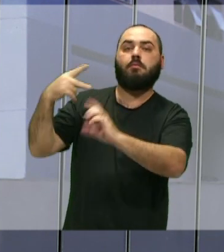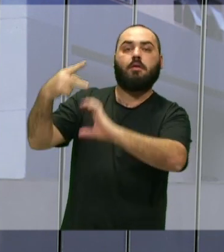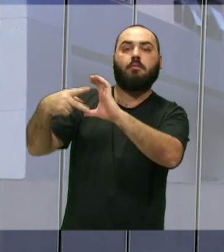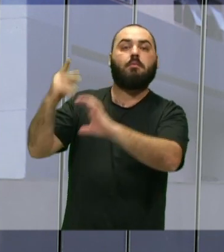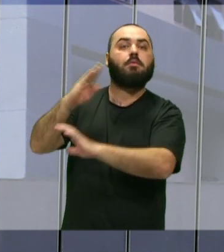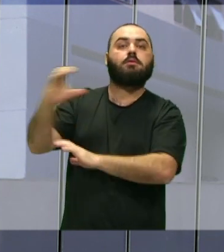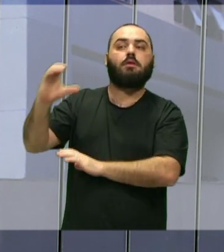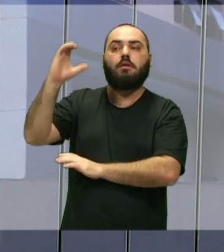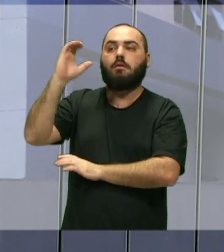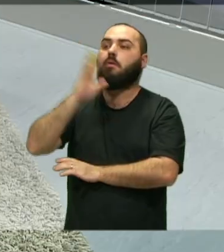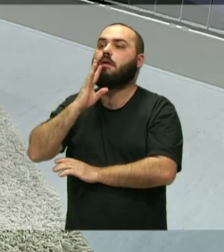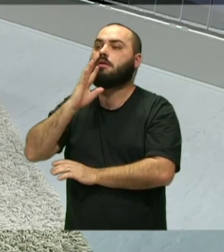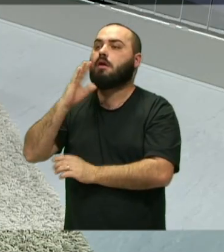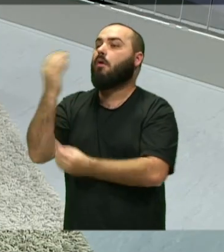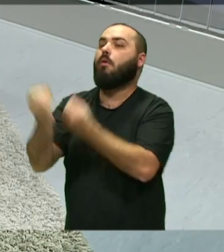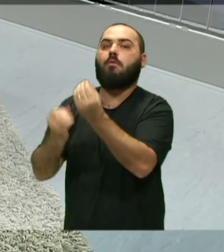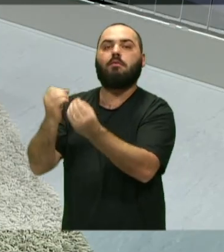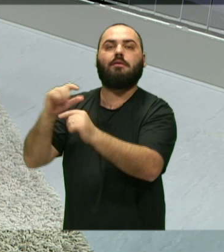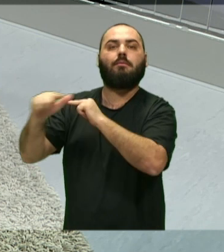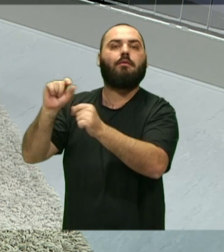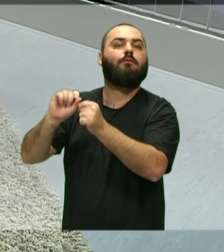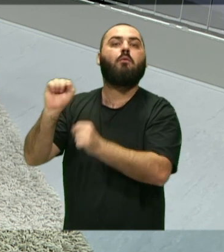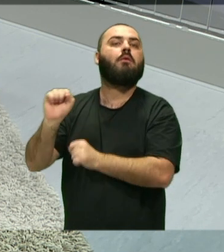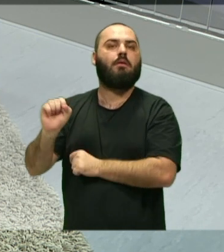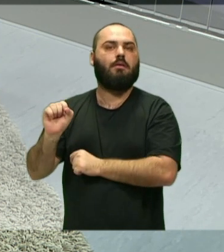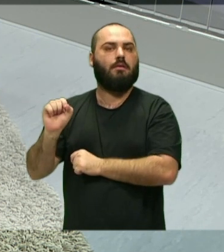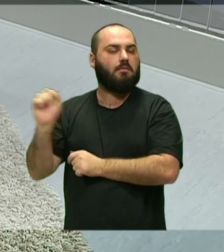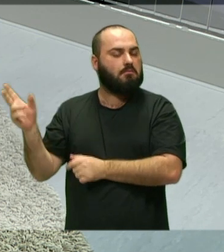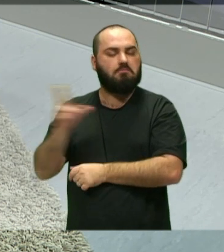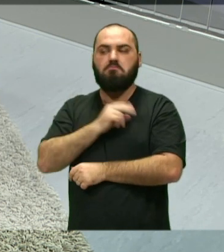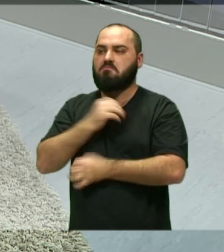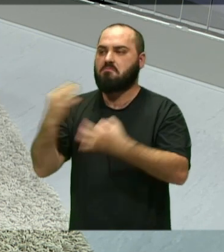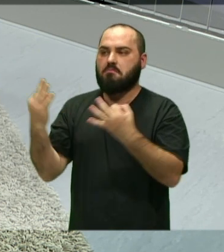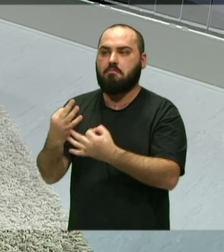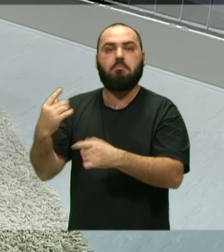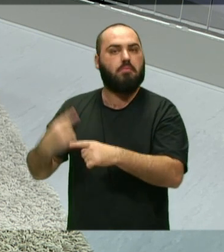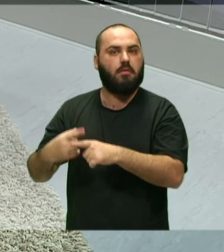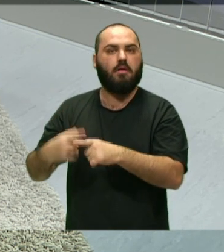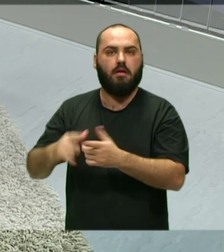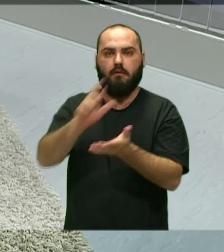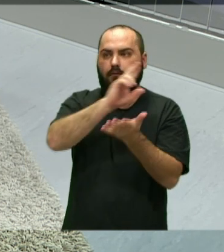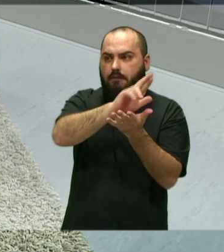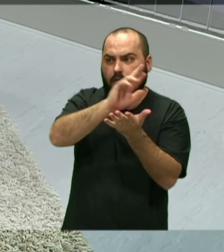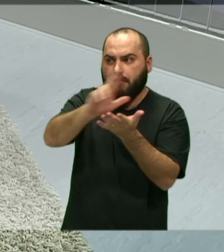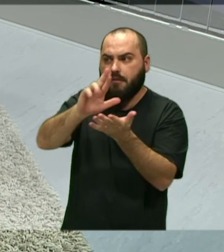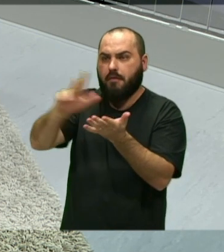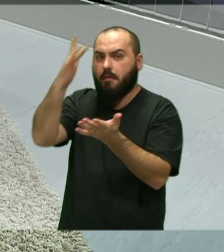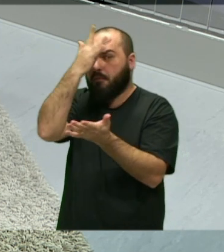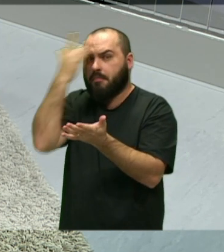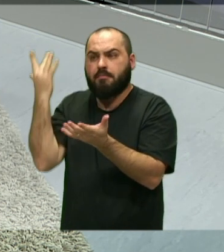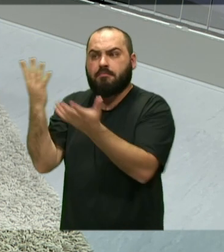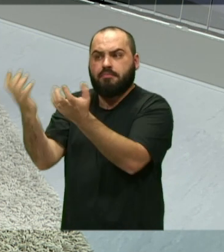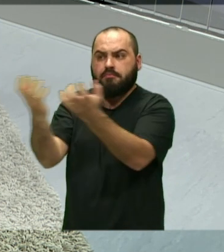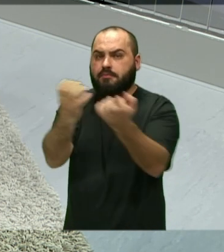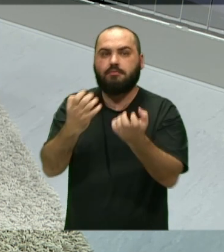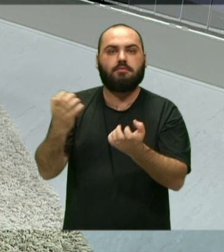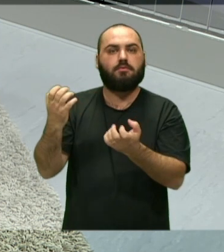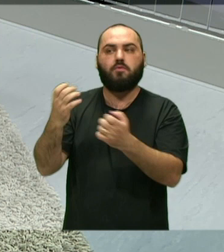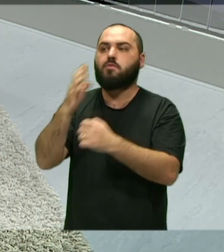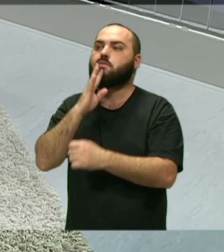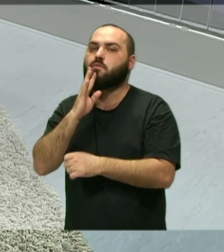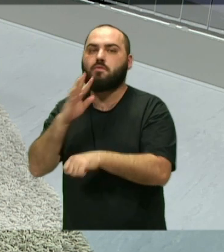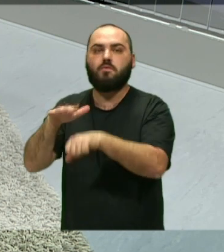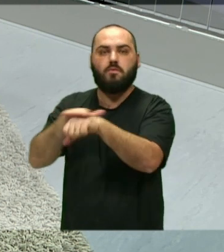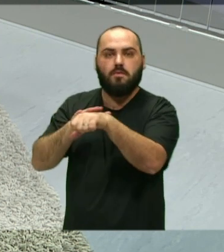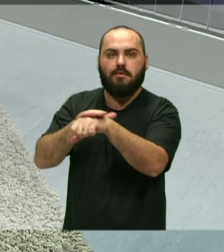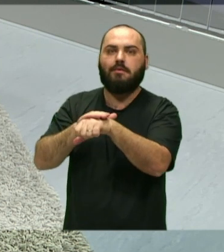Balneária, né, que foi uma experiência com certeza muito honrosa, né, porque nós conhecemos diversas pessoas, vereadores mirins e